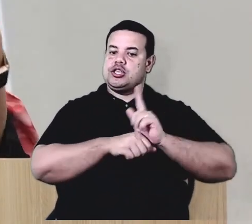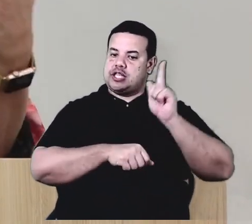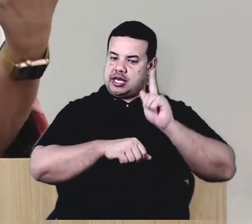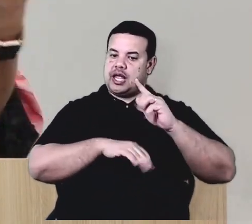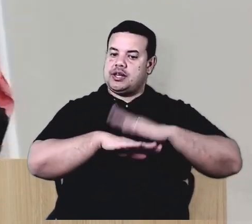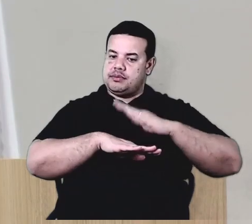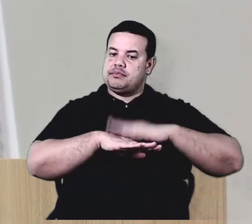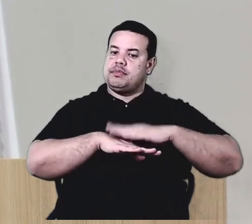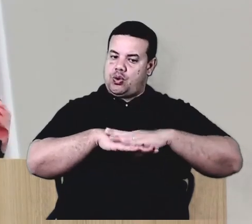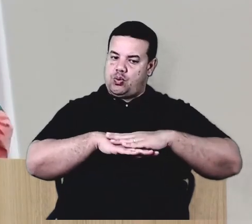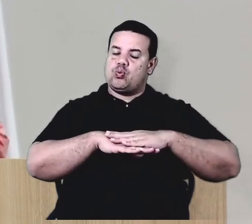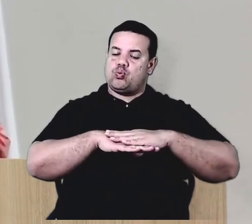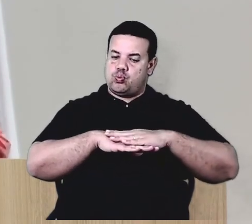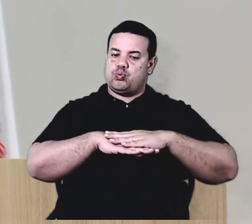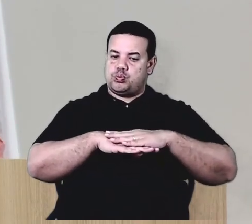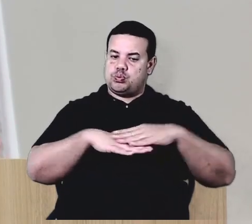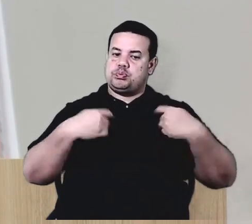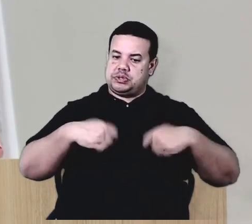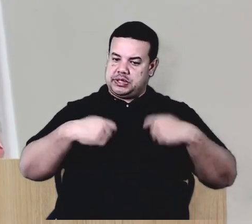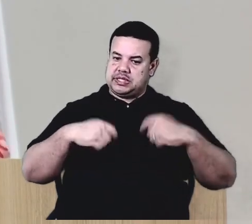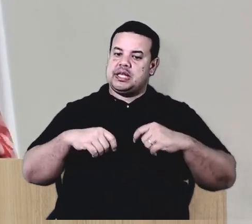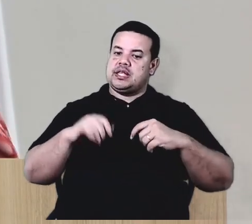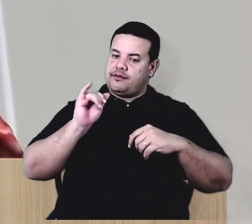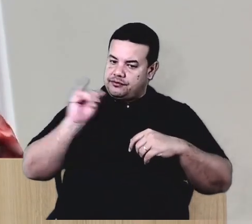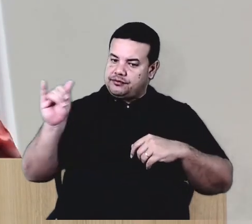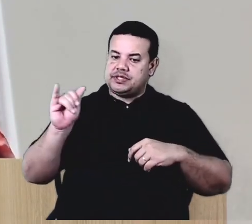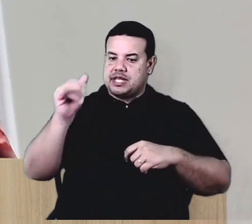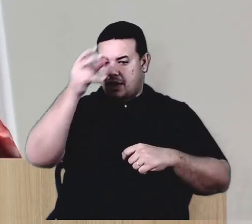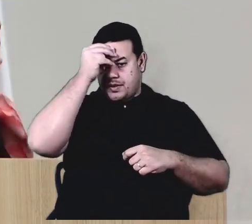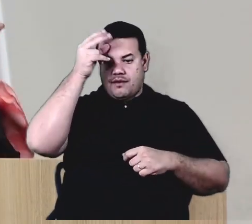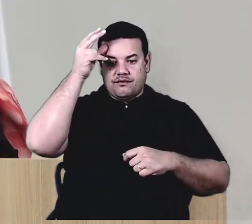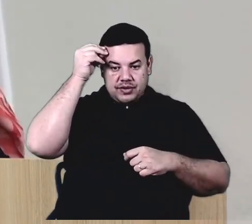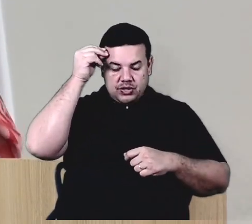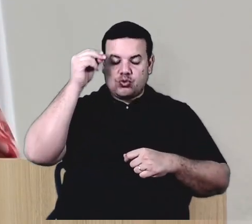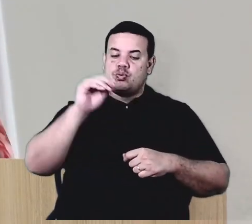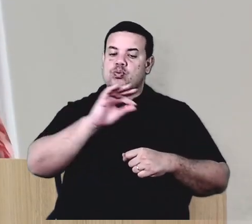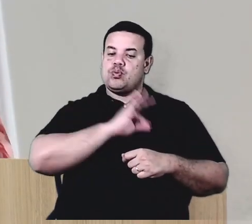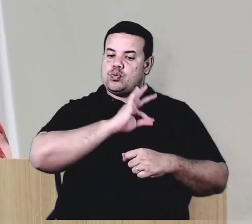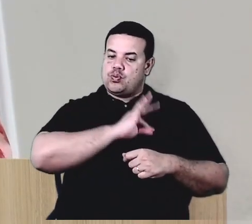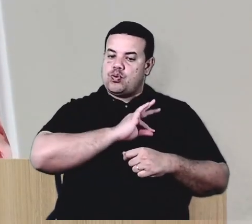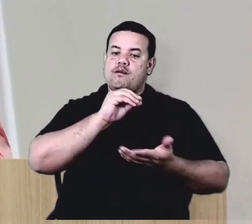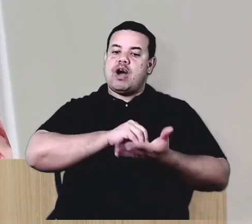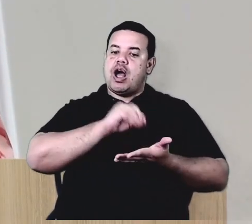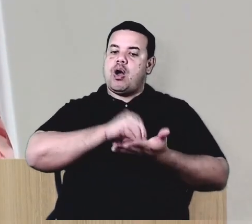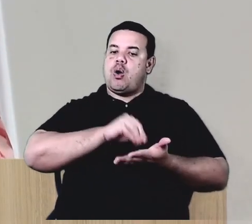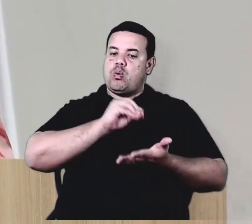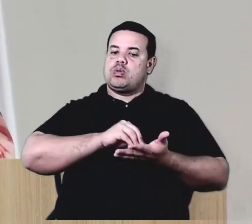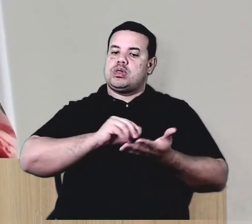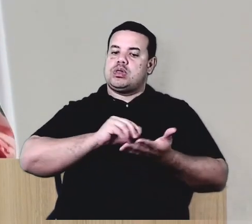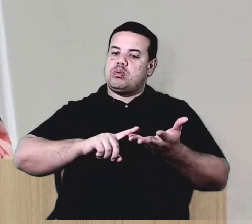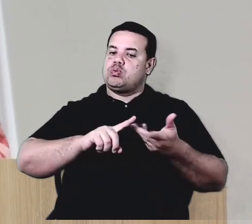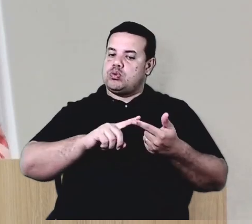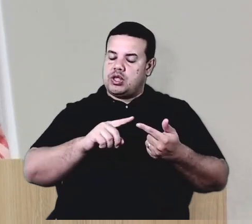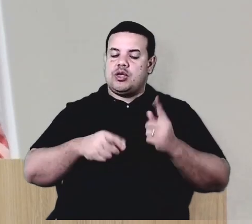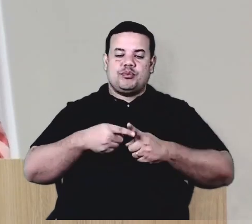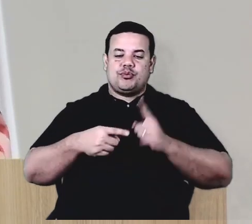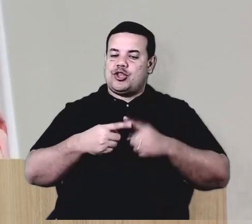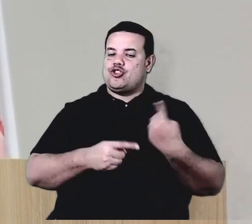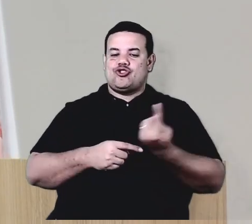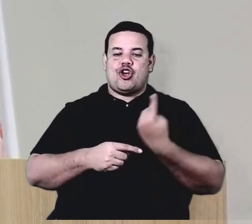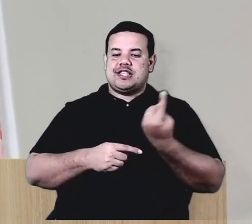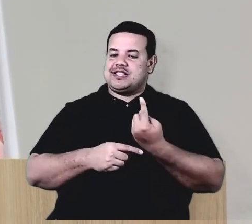para o município, para o executivo, o que está faltando, porque ninguém é capaz de ver tudo sozinho, não existe.